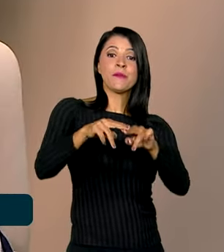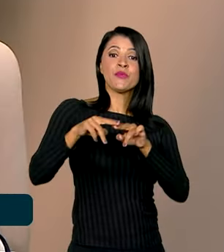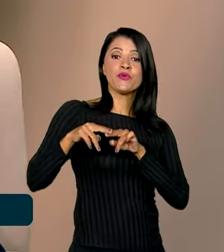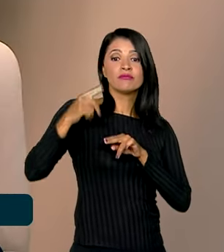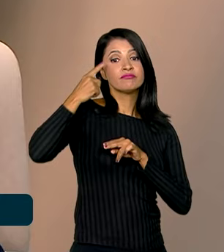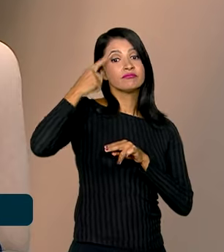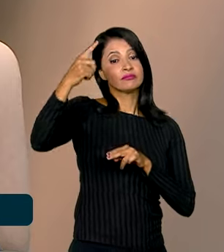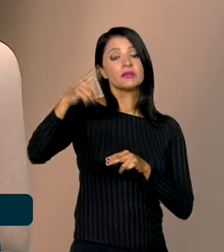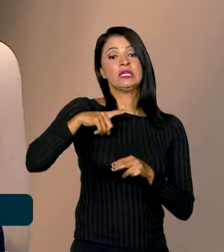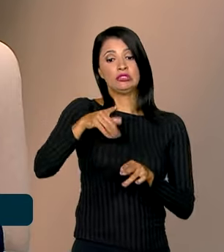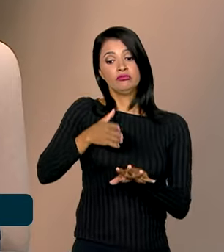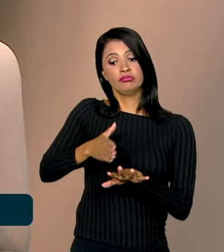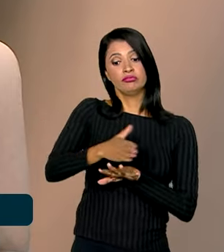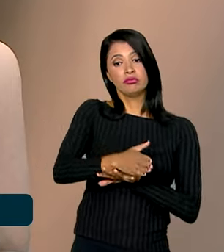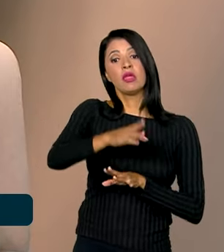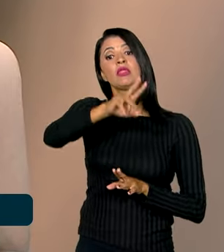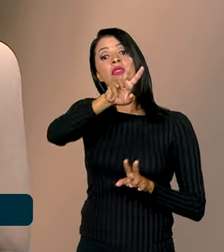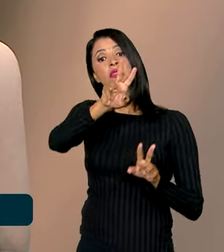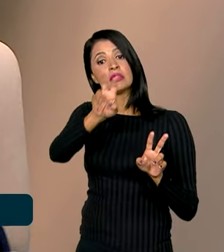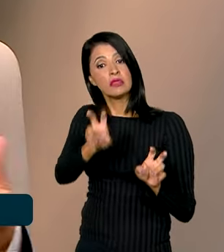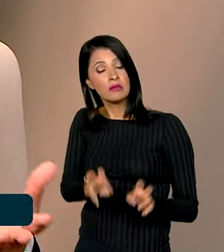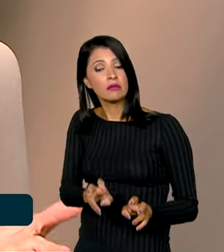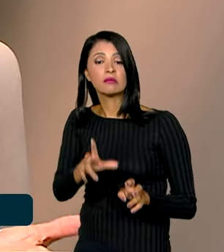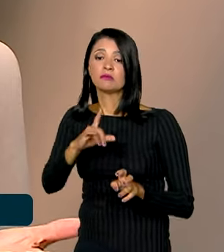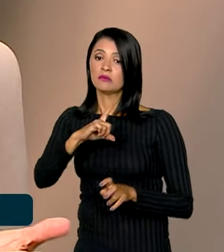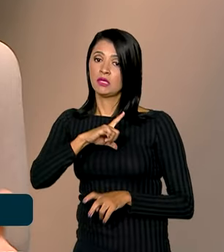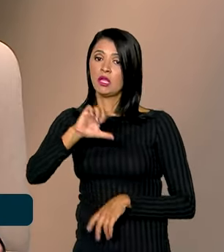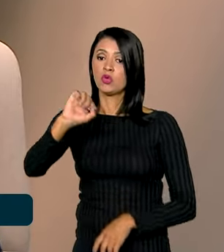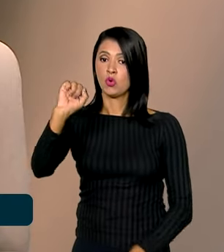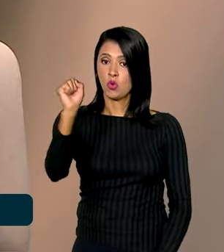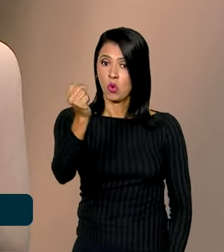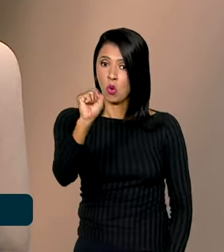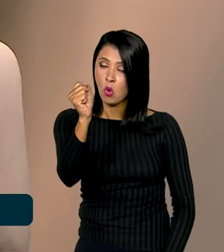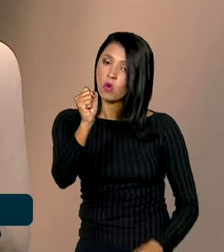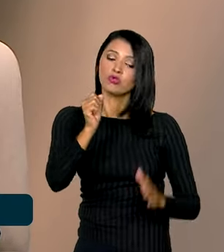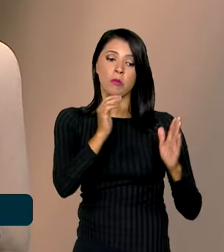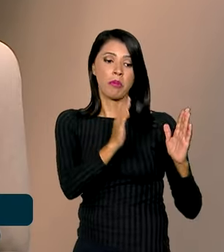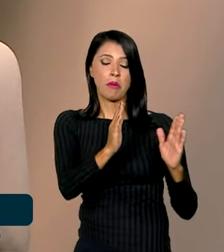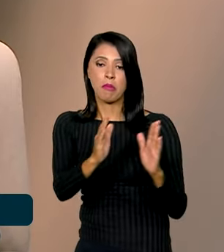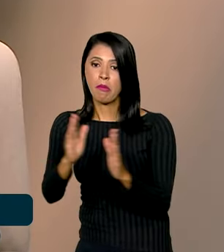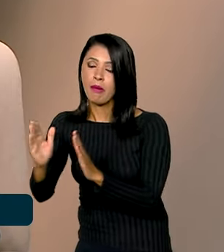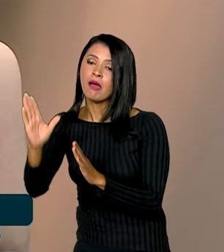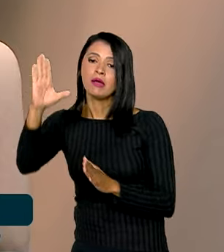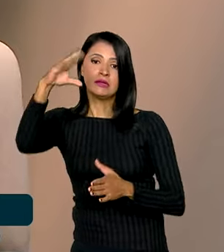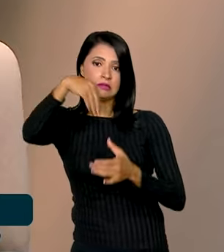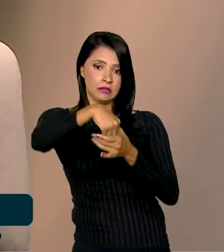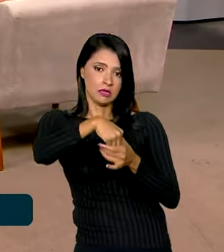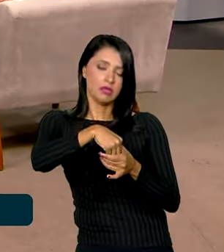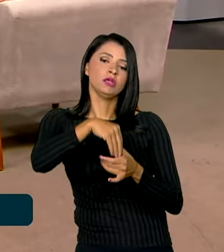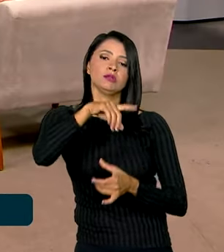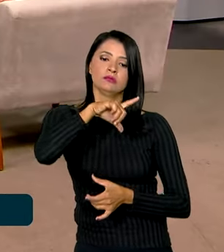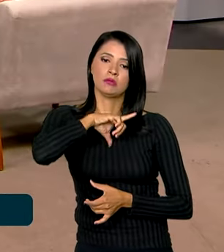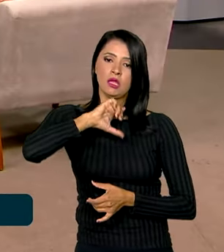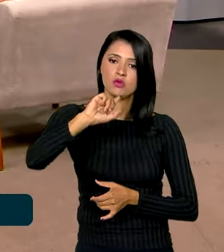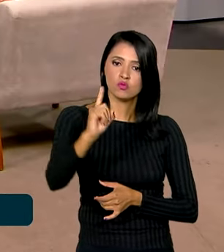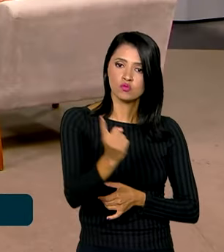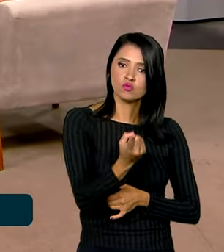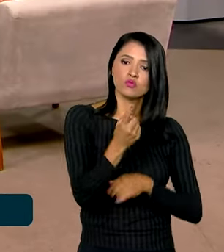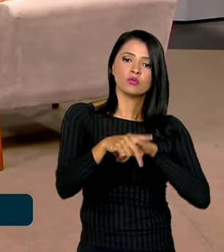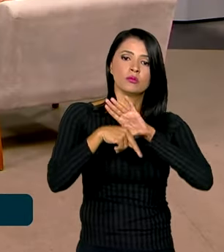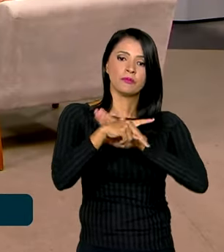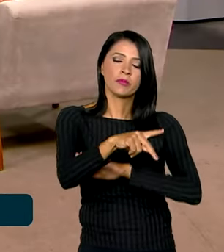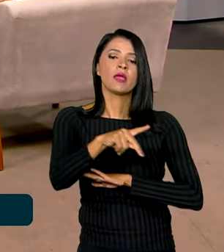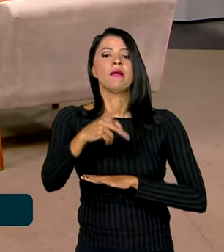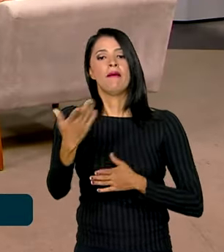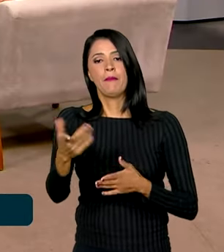de eixos temáticos, né? A gente tem, então, são oito blocos. Dentro dos blocos, na verdade, a tem um bloco que é de nível